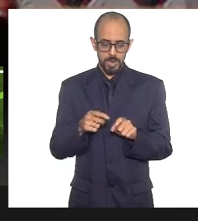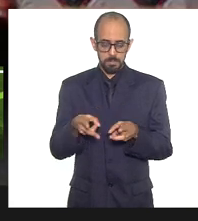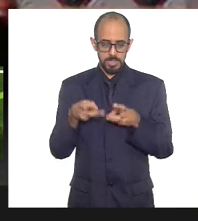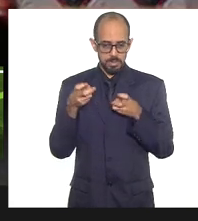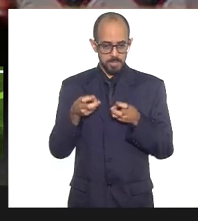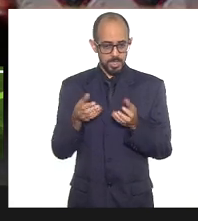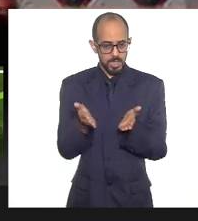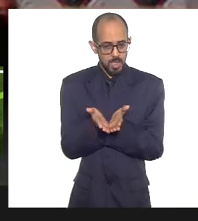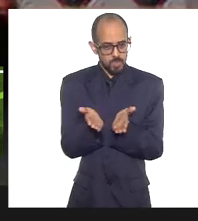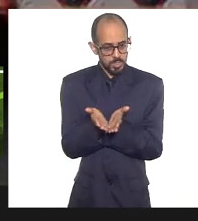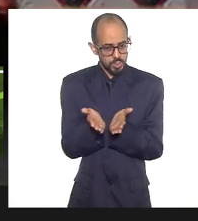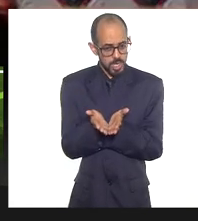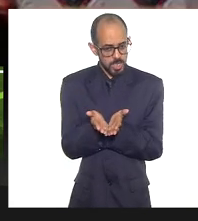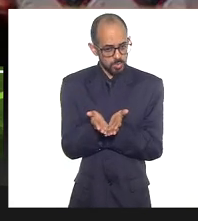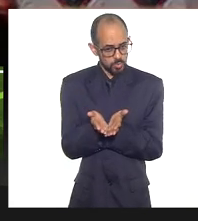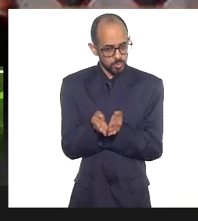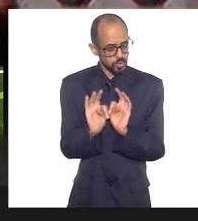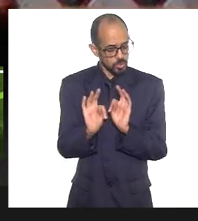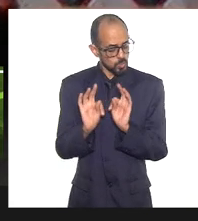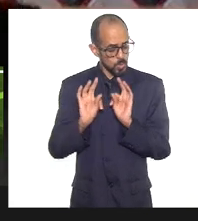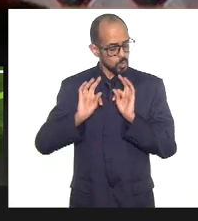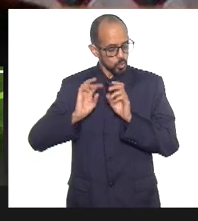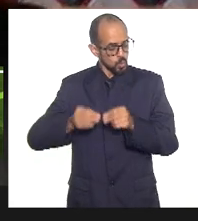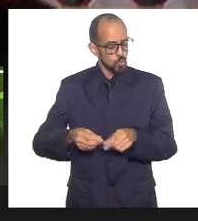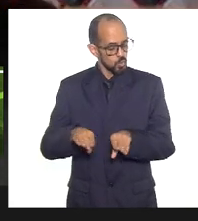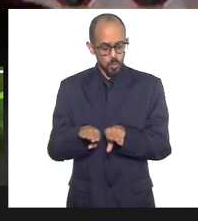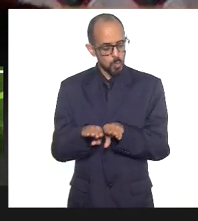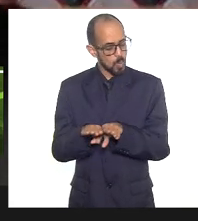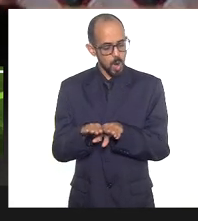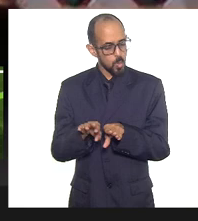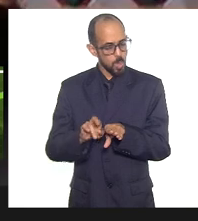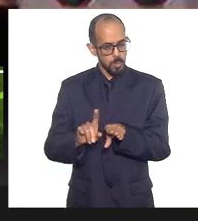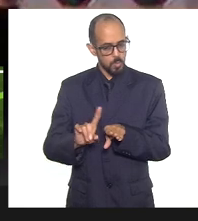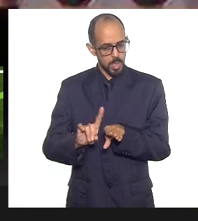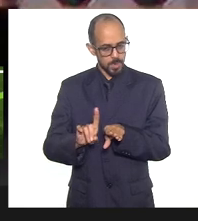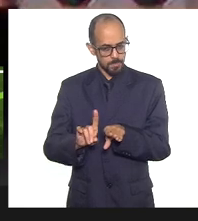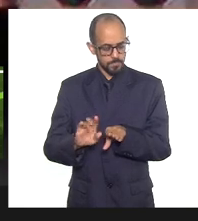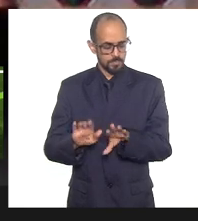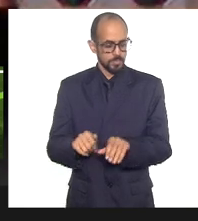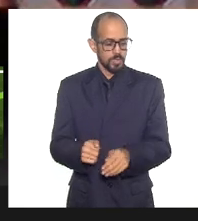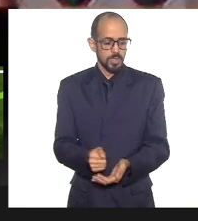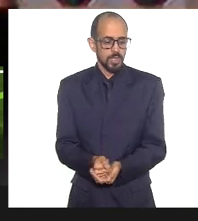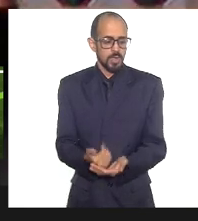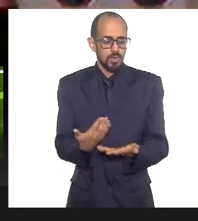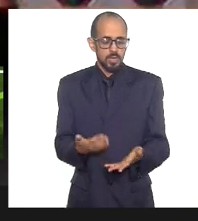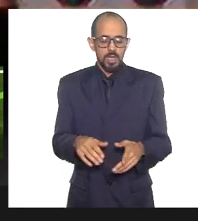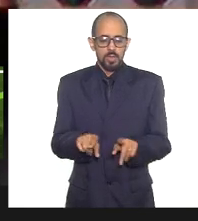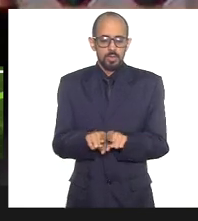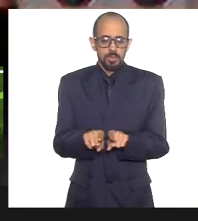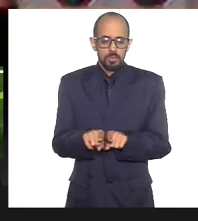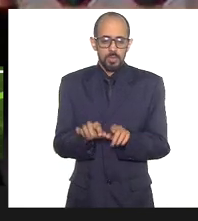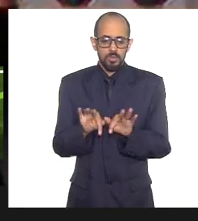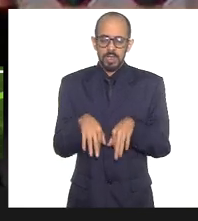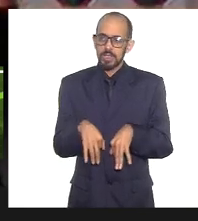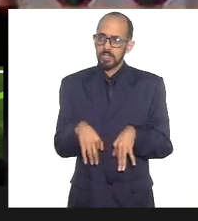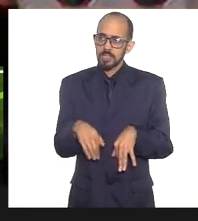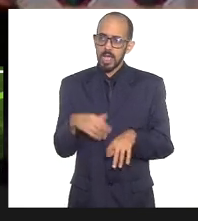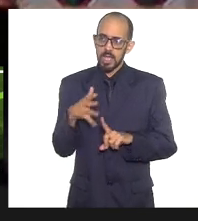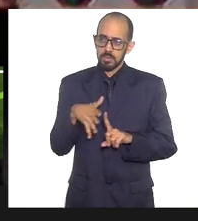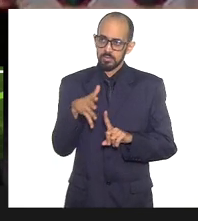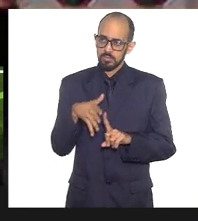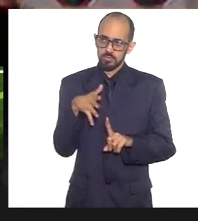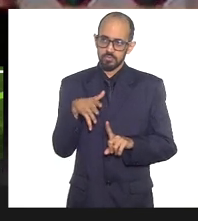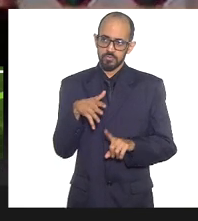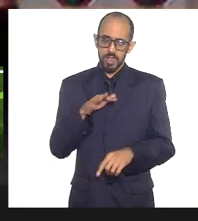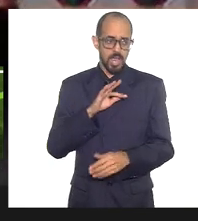evangélicas não são tudo uma coisa só, mas eu quero finalizar aqui minha fala, deputada Marta Rocha e todos e